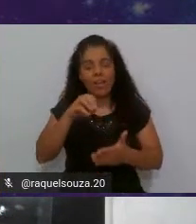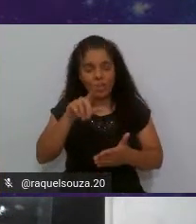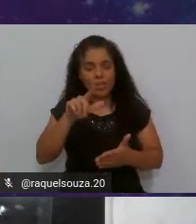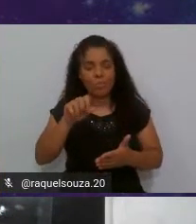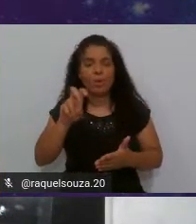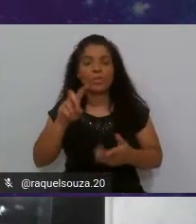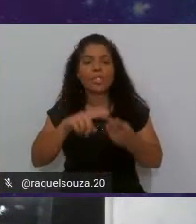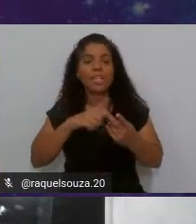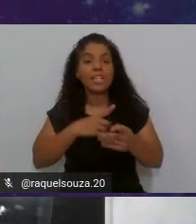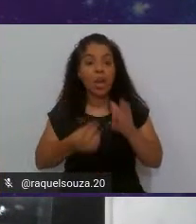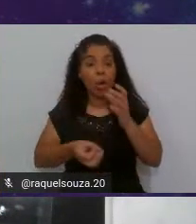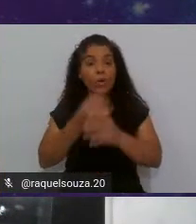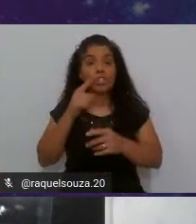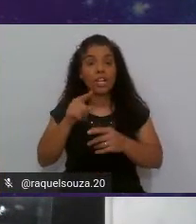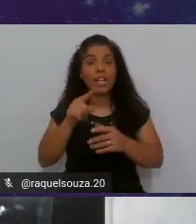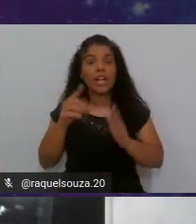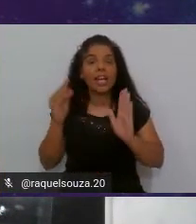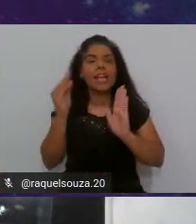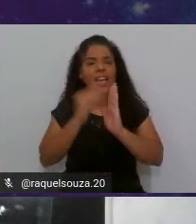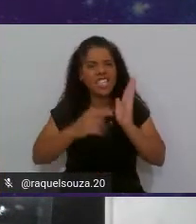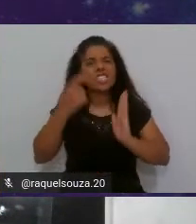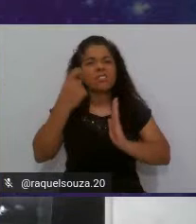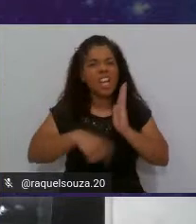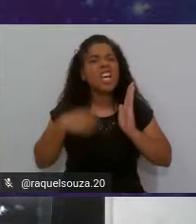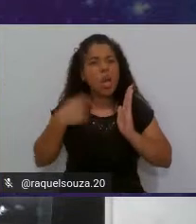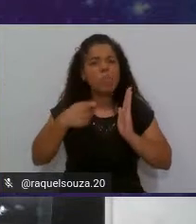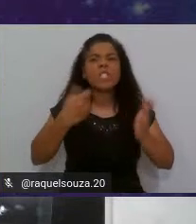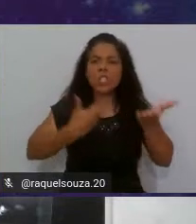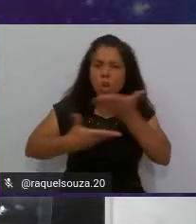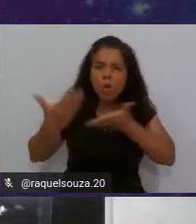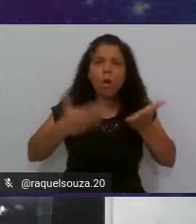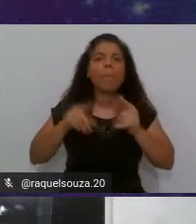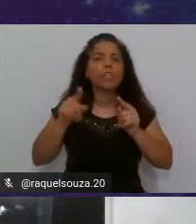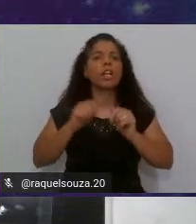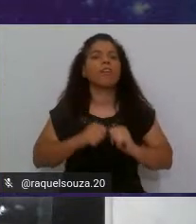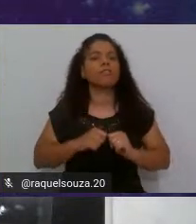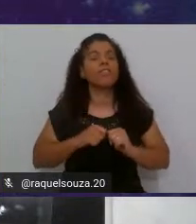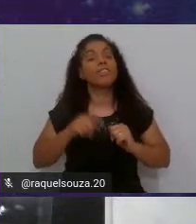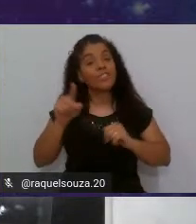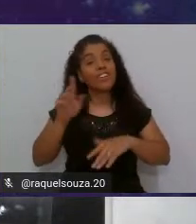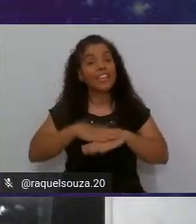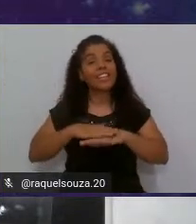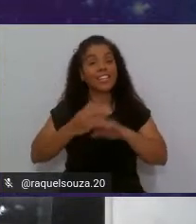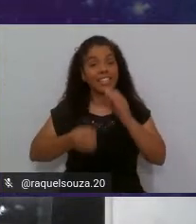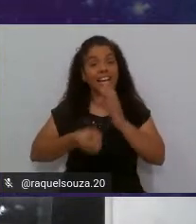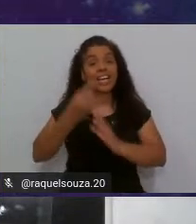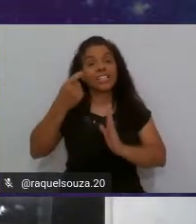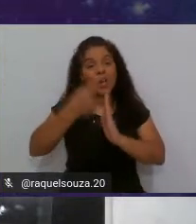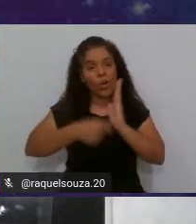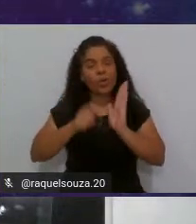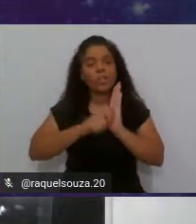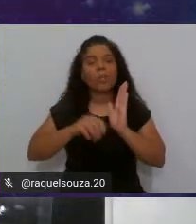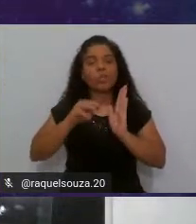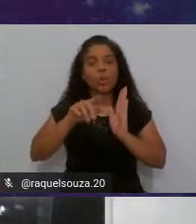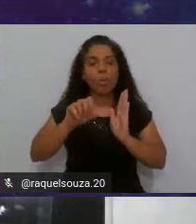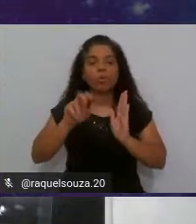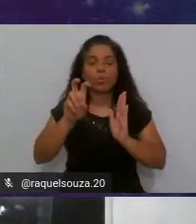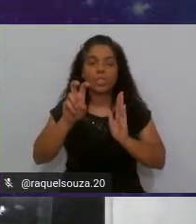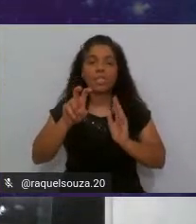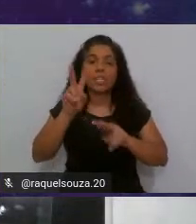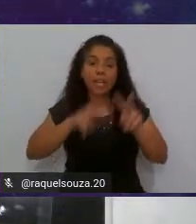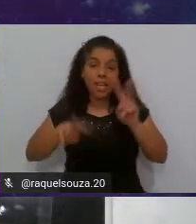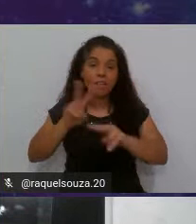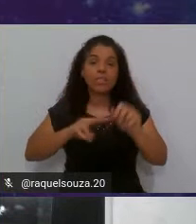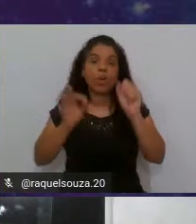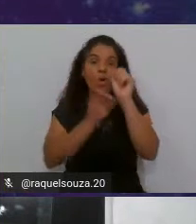gerei esse post, eu falei assim, eu preciso compartilhar isso. Então, foi aí que nasceu esse post do módulo 5, revisão de código